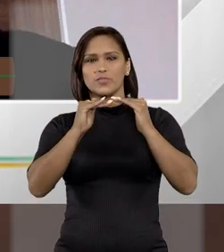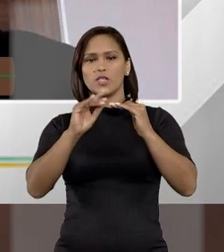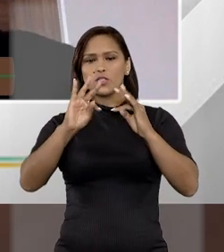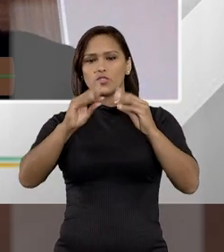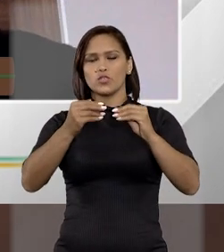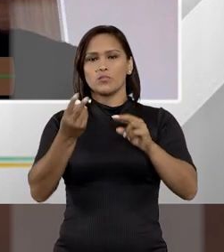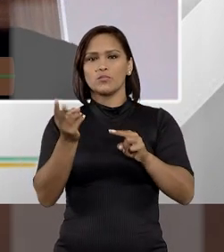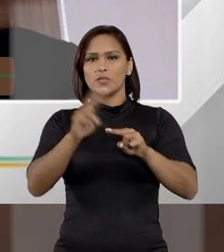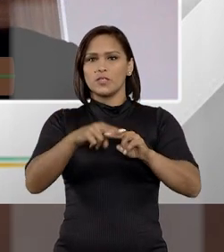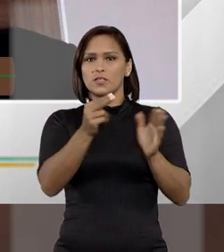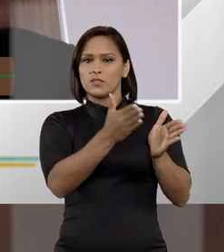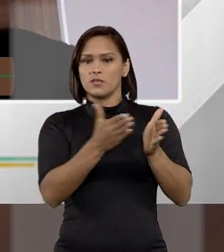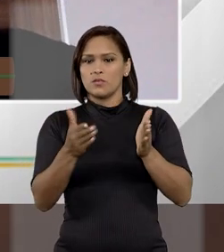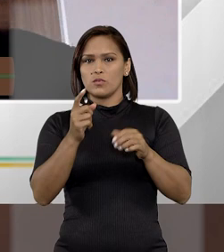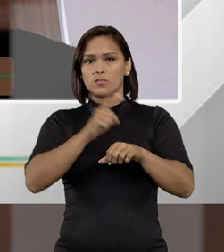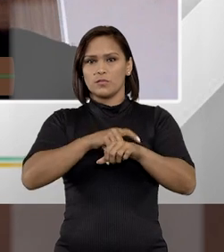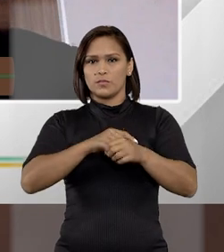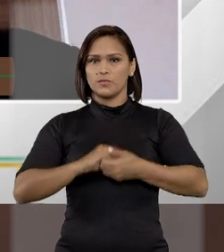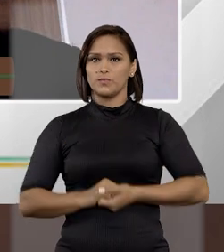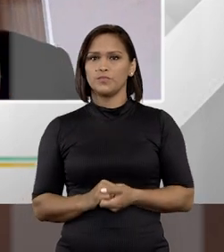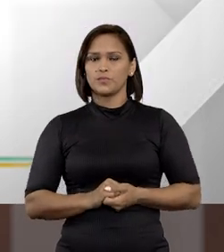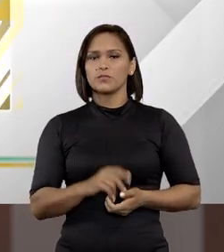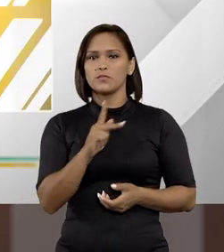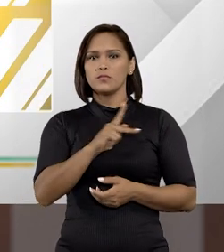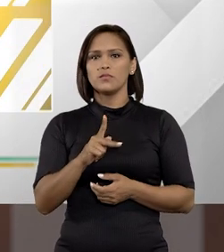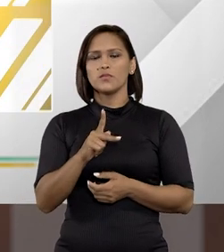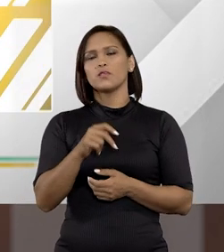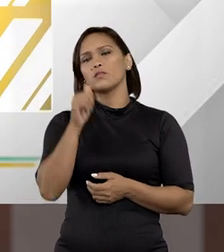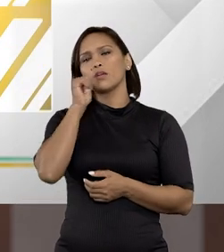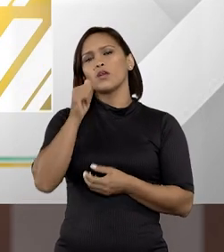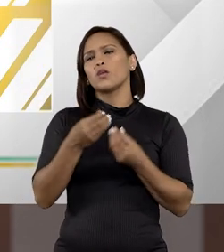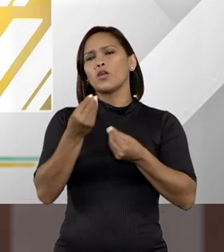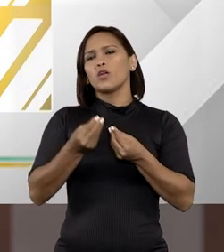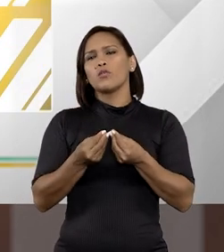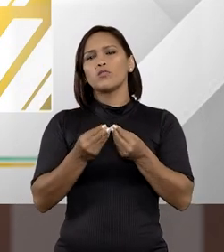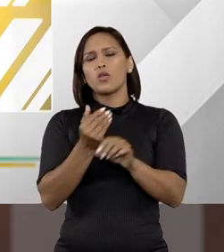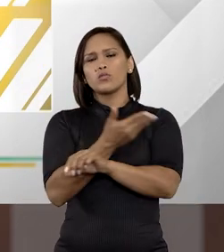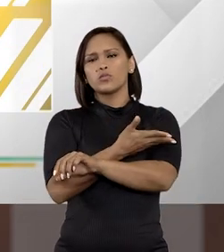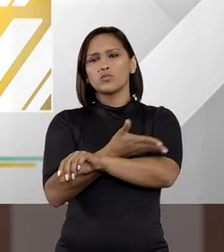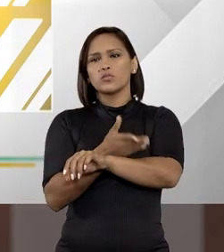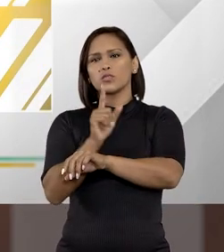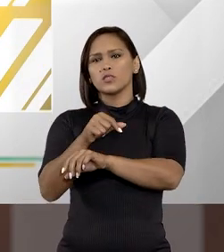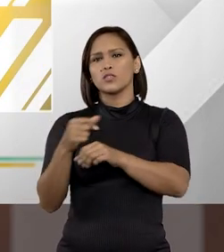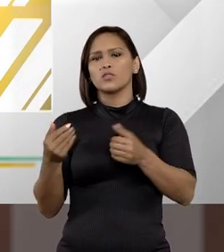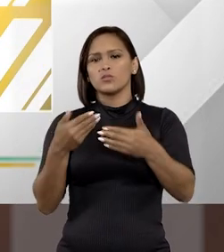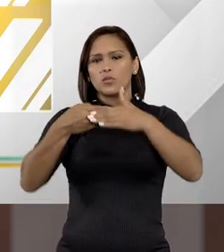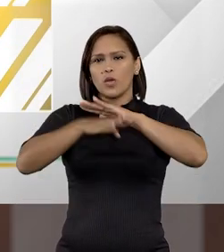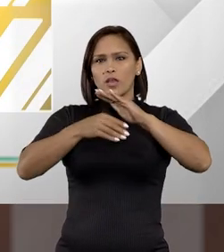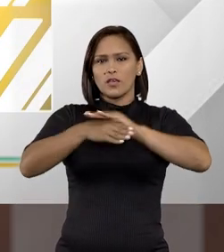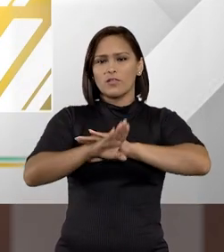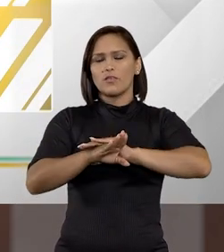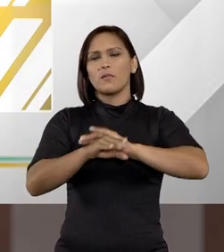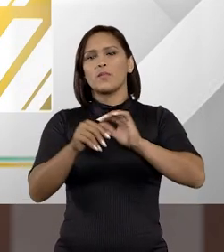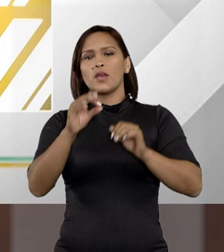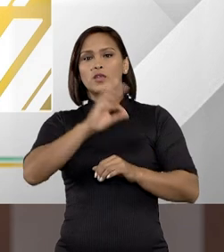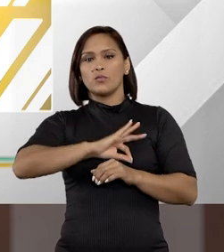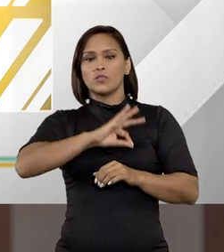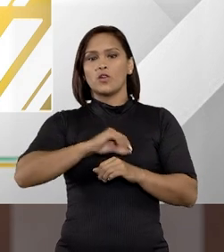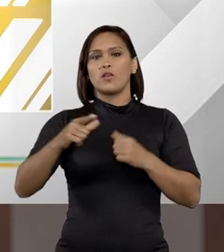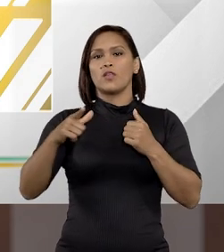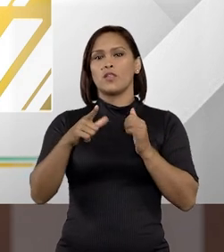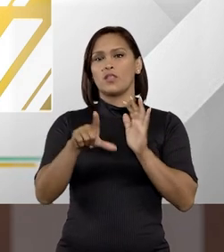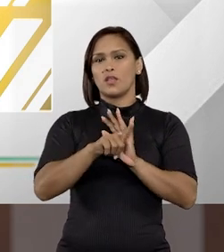questões da prisão preventiva. Professor Ilana, e como é que ficou disciplinada a questão do arquivamento do inquérito